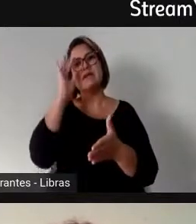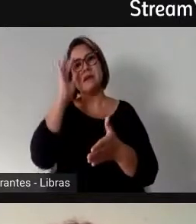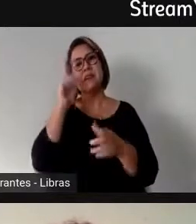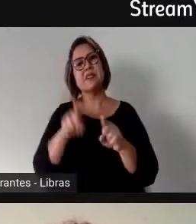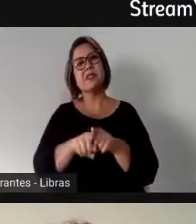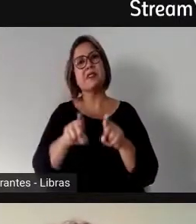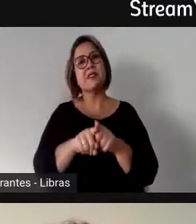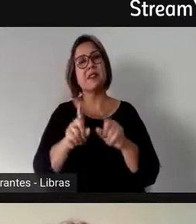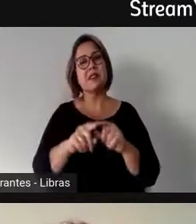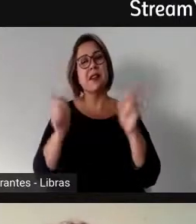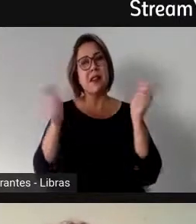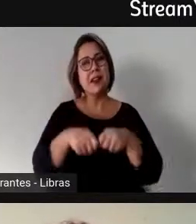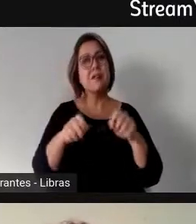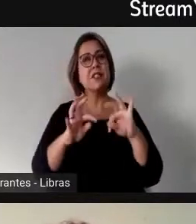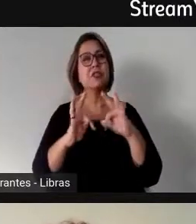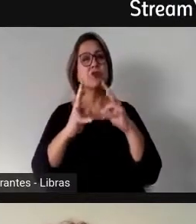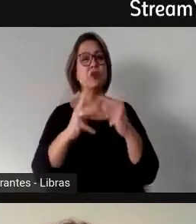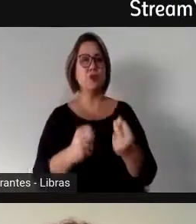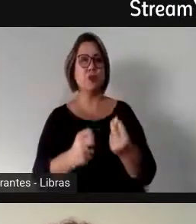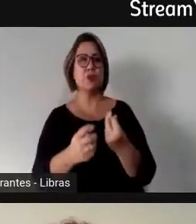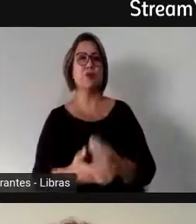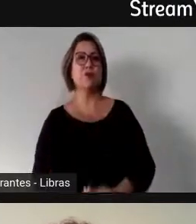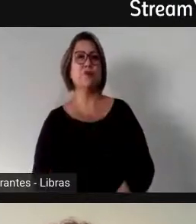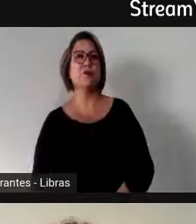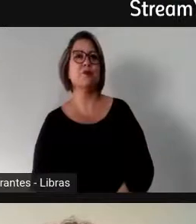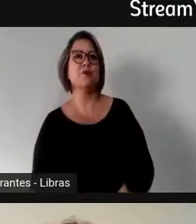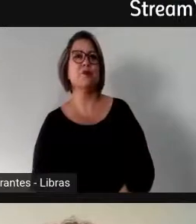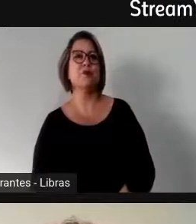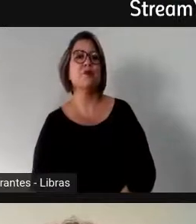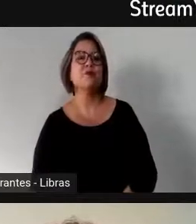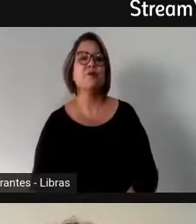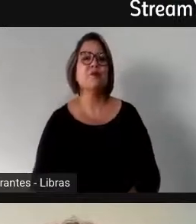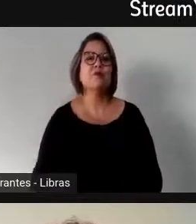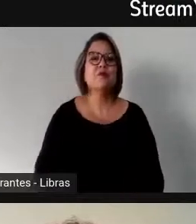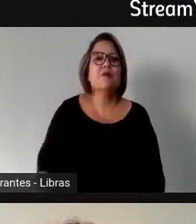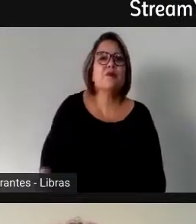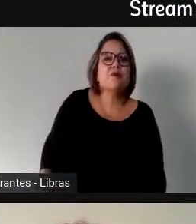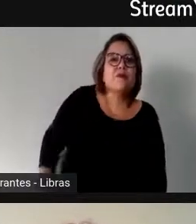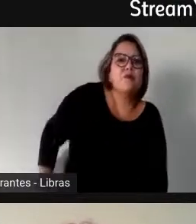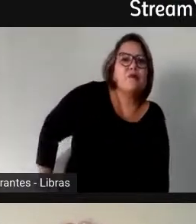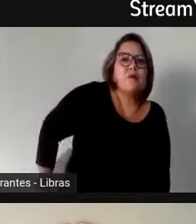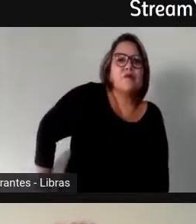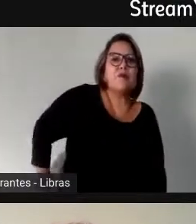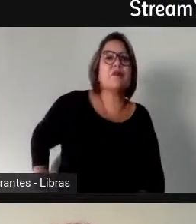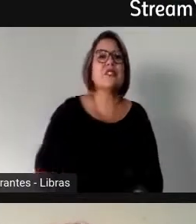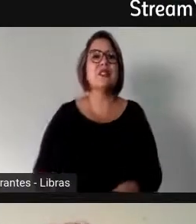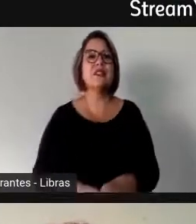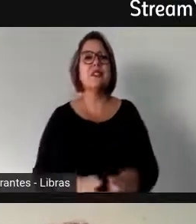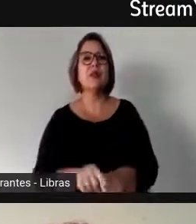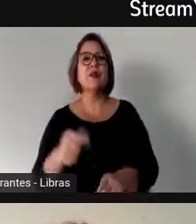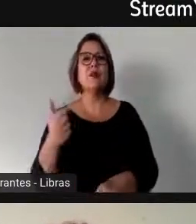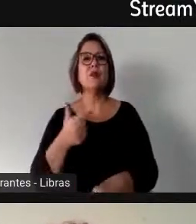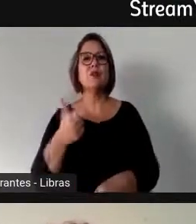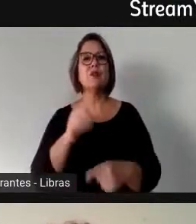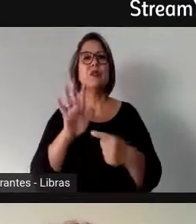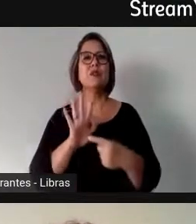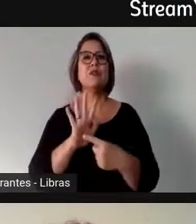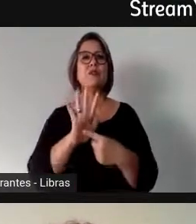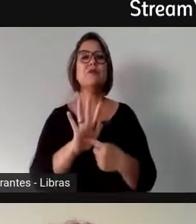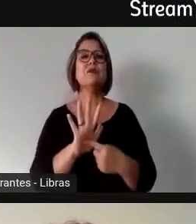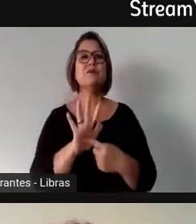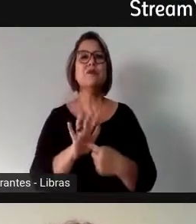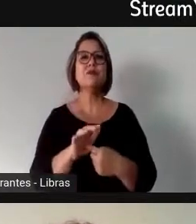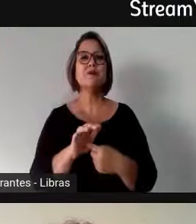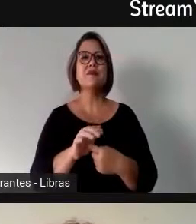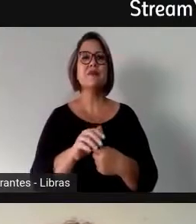participação de todos, né. Quanto à segunda pergunta da Glaucia, é uma pergunta muito interessante,